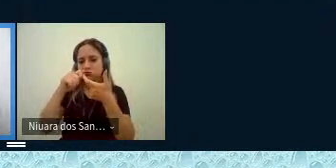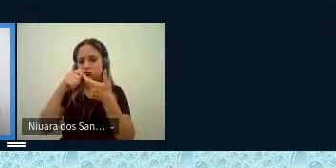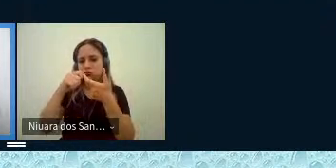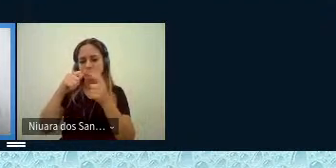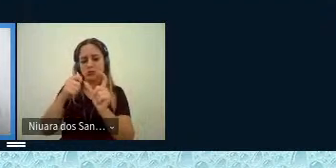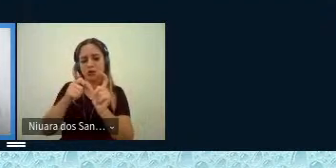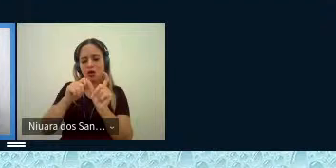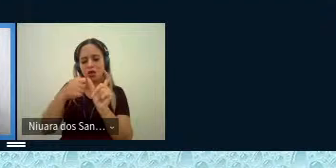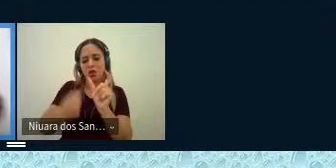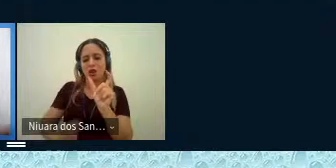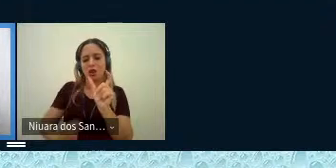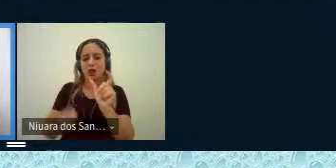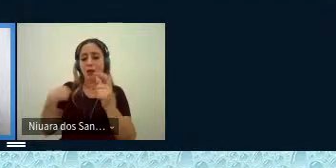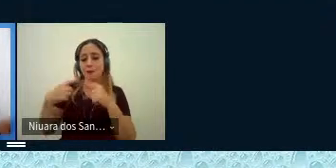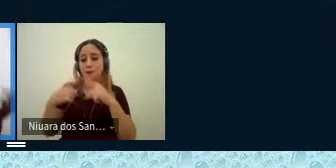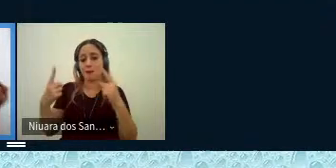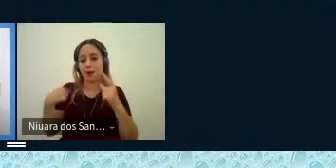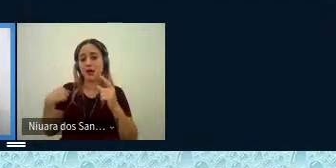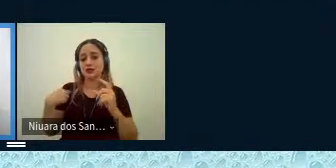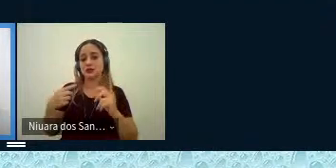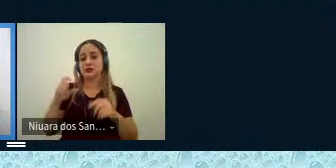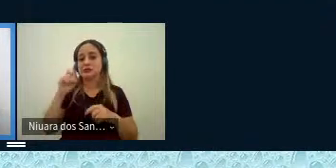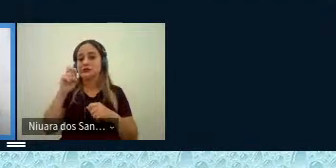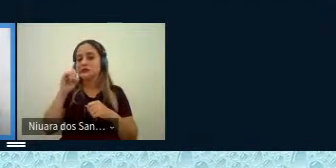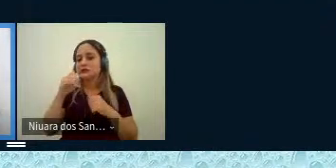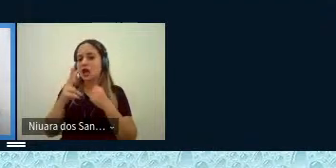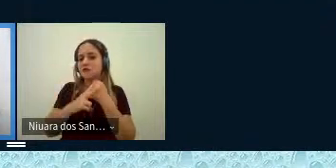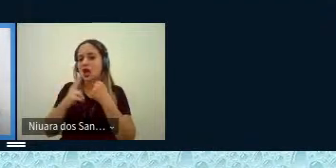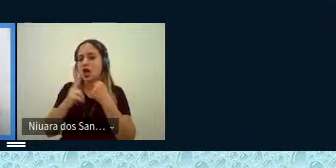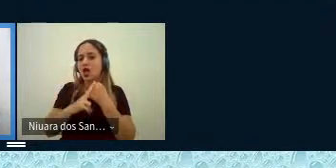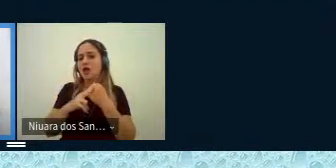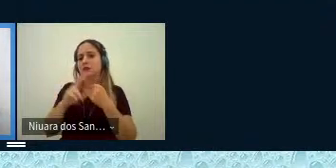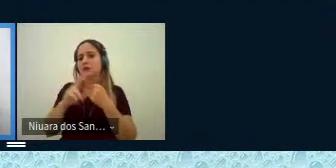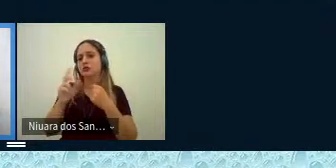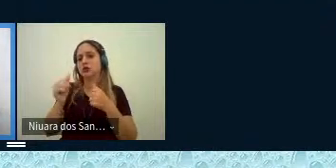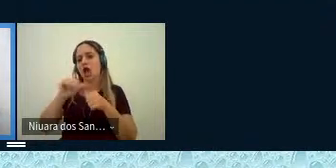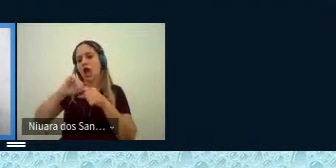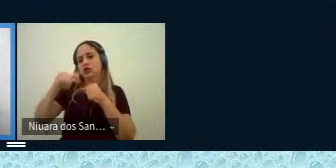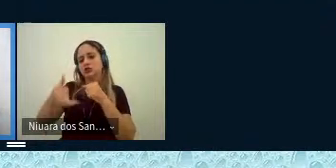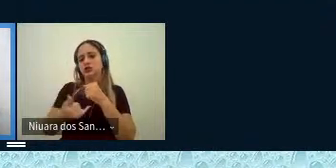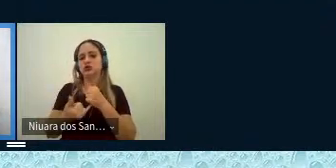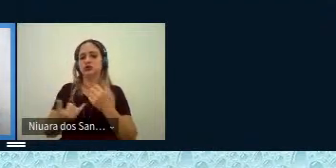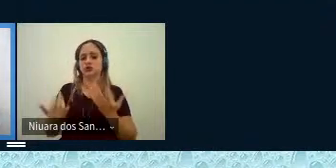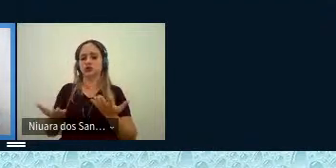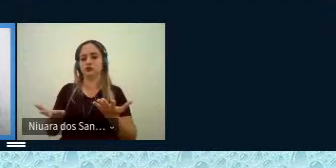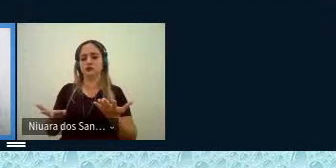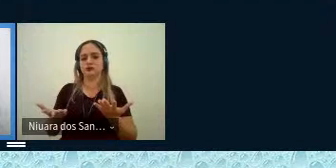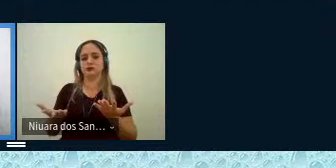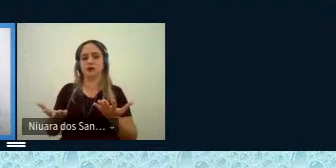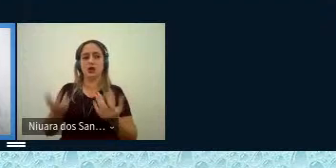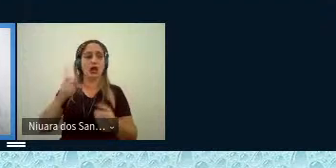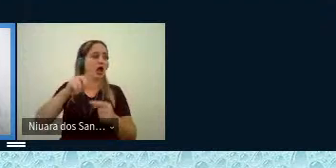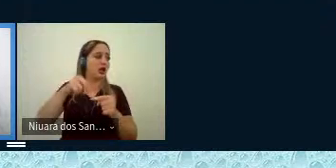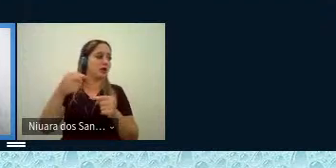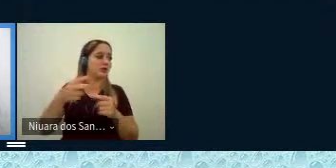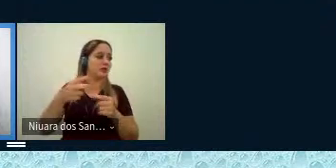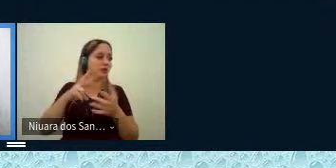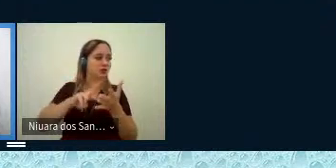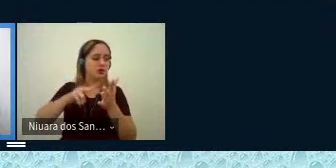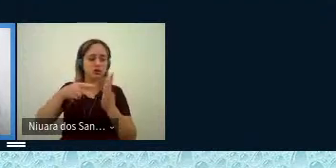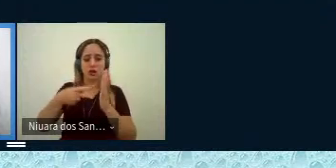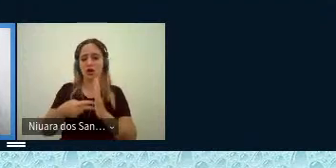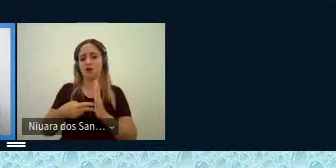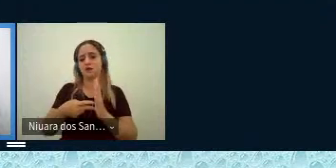as suas classes gramaticais se é verbo se é adjetivo e etc e tal depois vem os seus significados